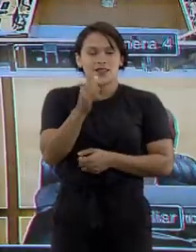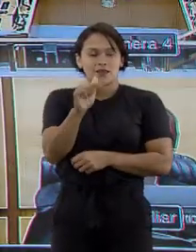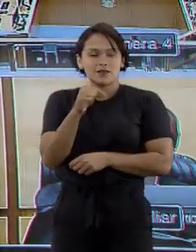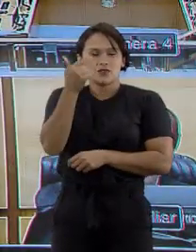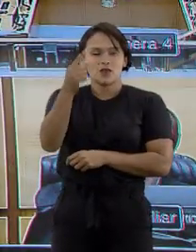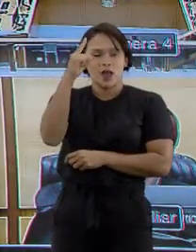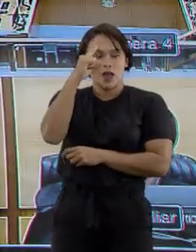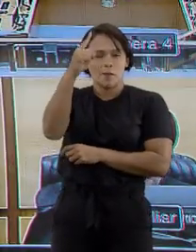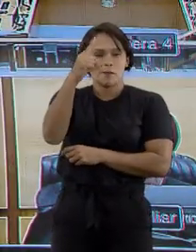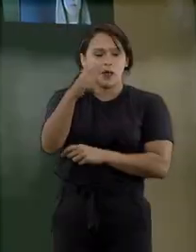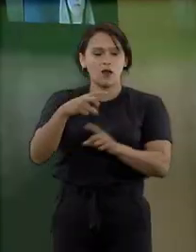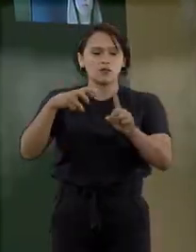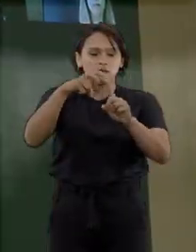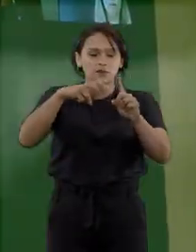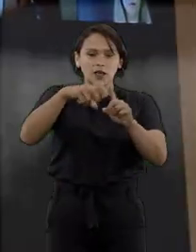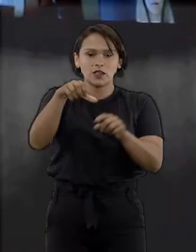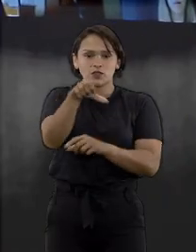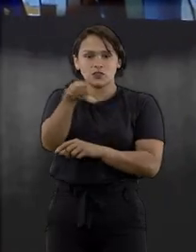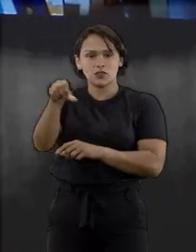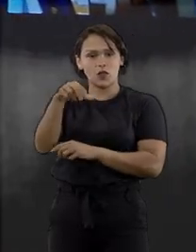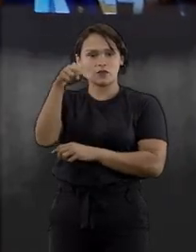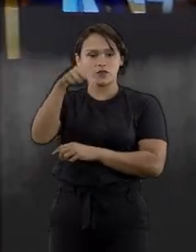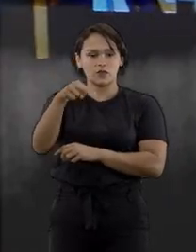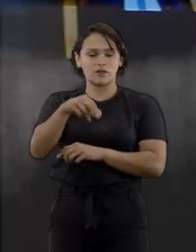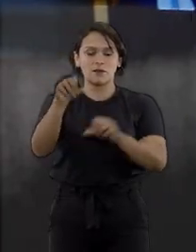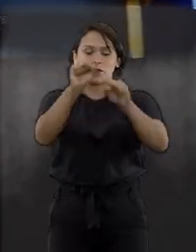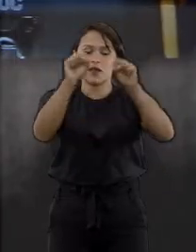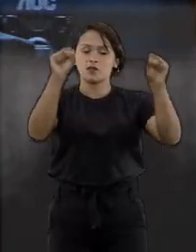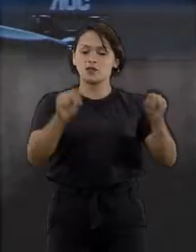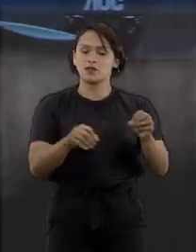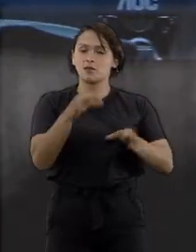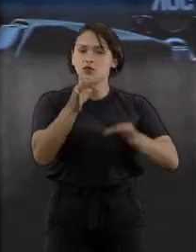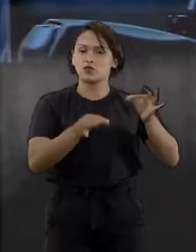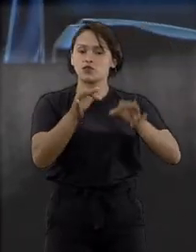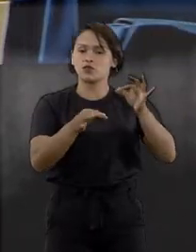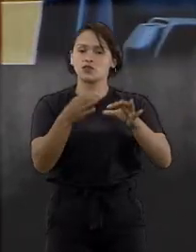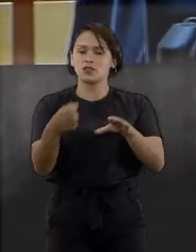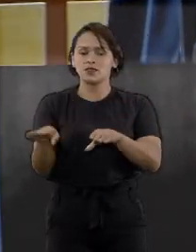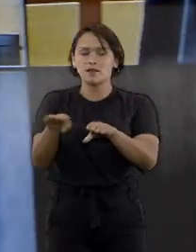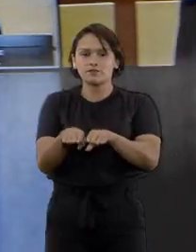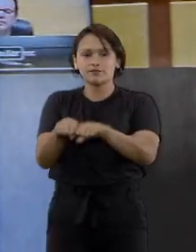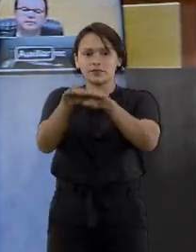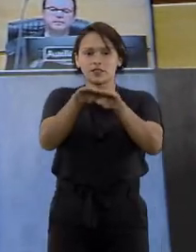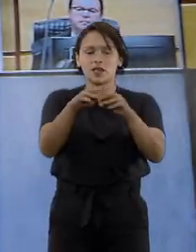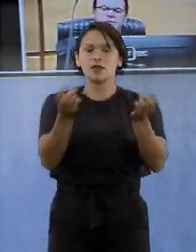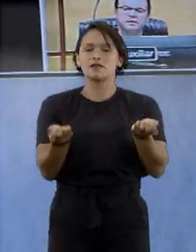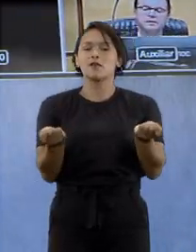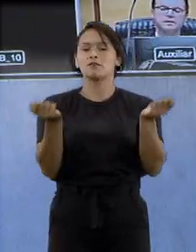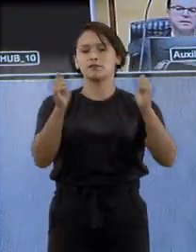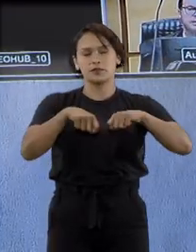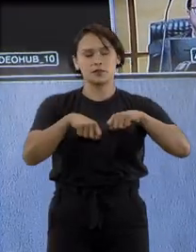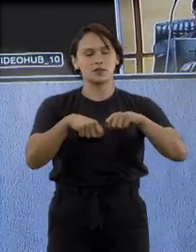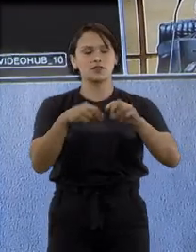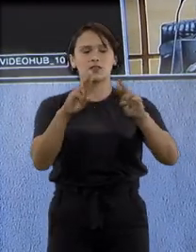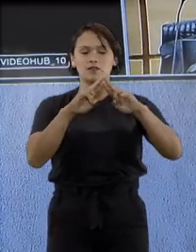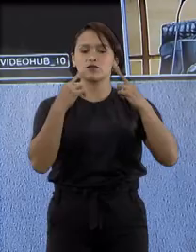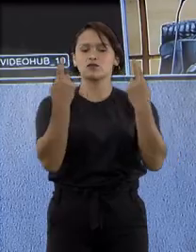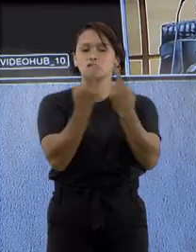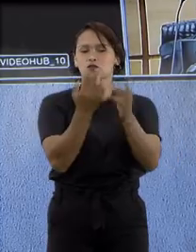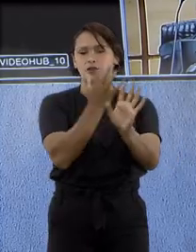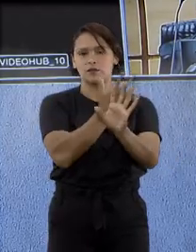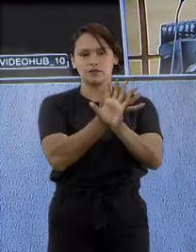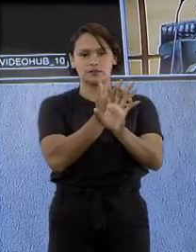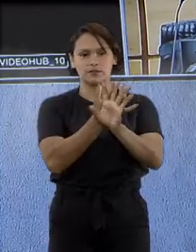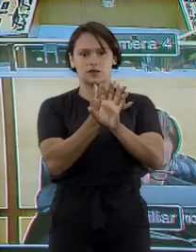Seis dias após o ataque, no dia 9 de novembro, o sistema Justiça foi restaurado, o que possibilitou a retomada das